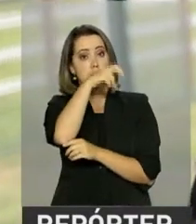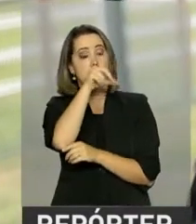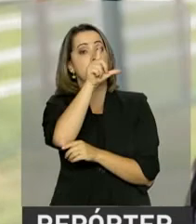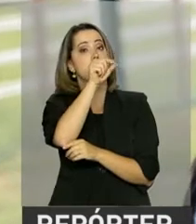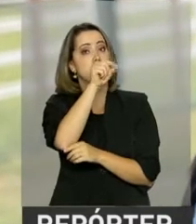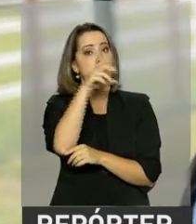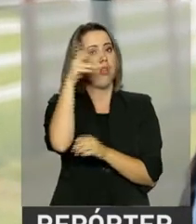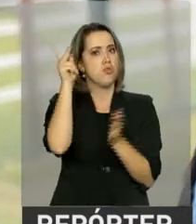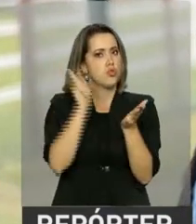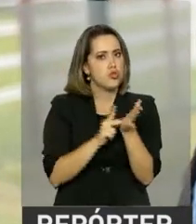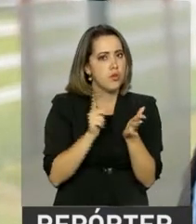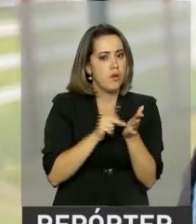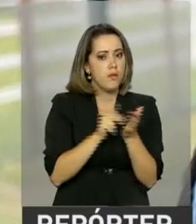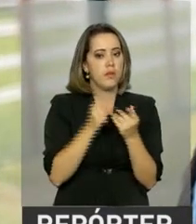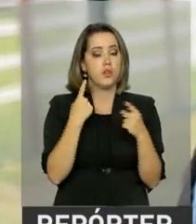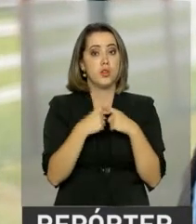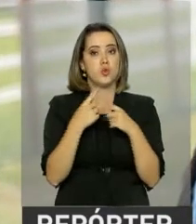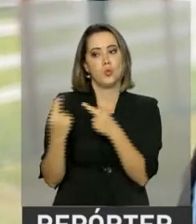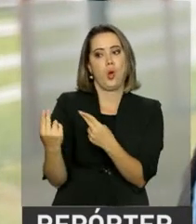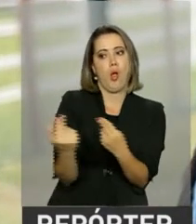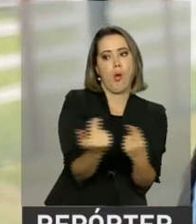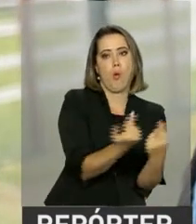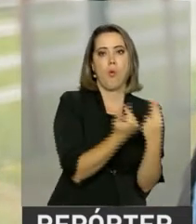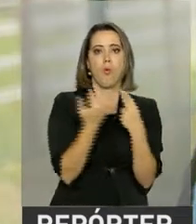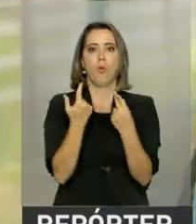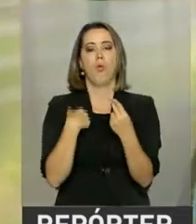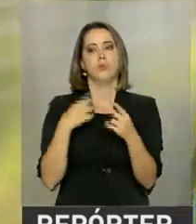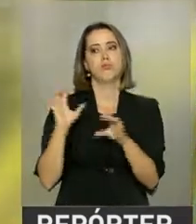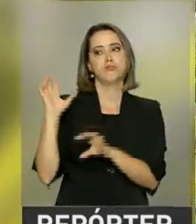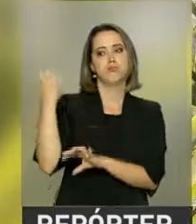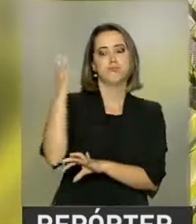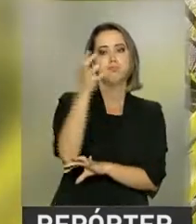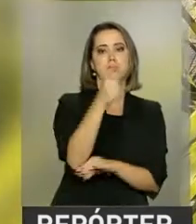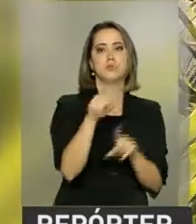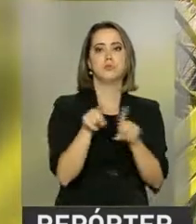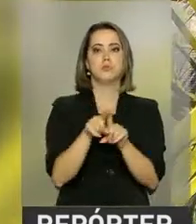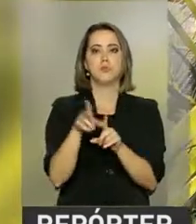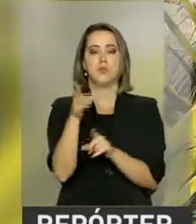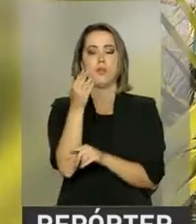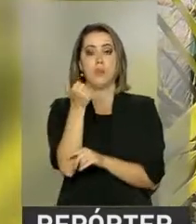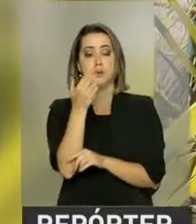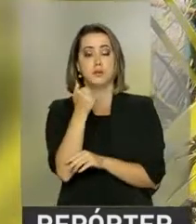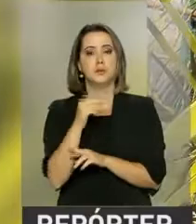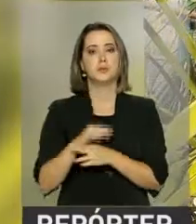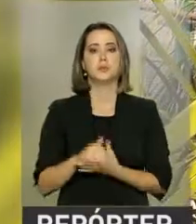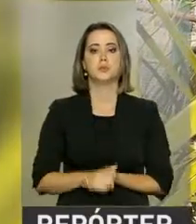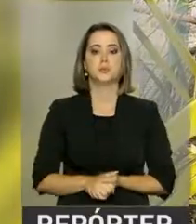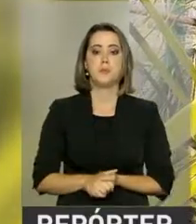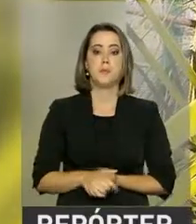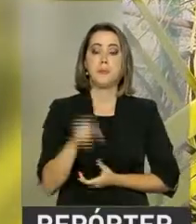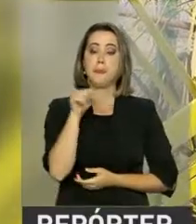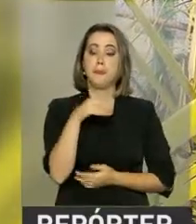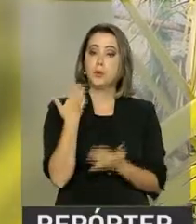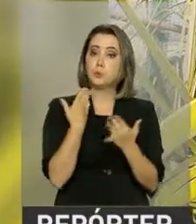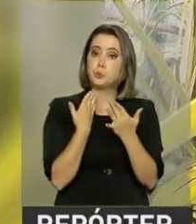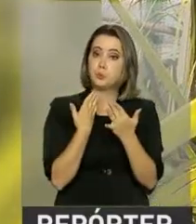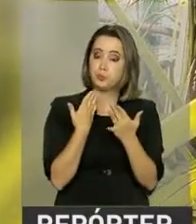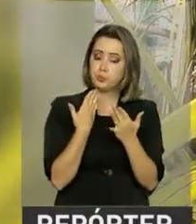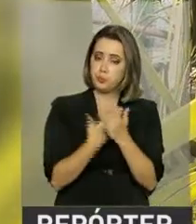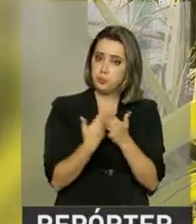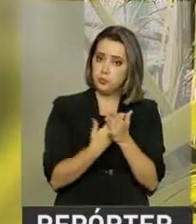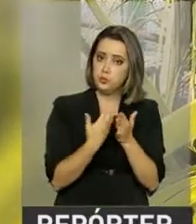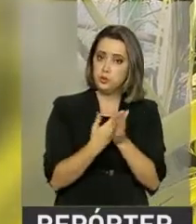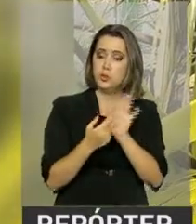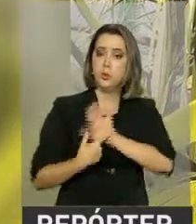a espécie compartilha características como micro-habitat e também alimentares. O estudo mostra a